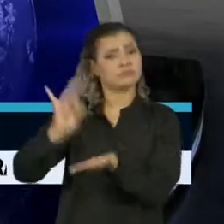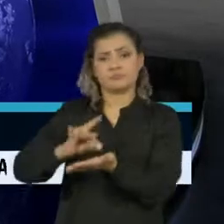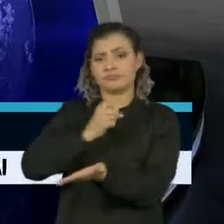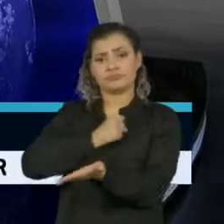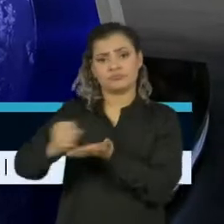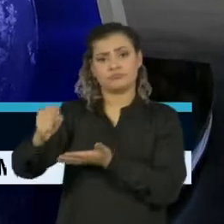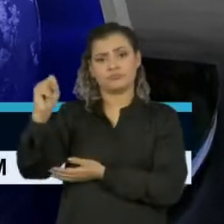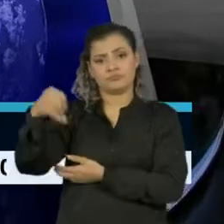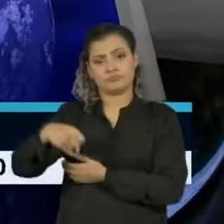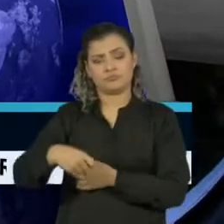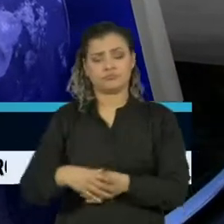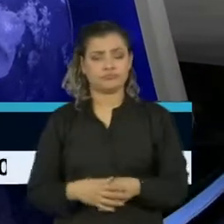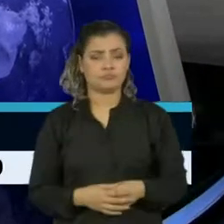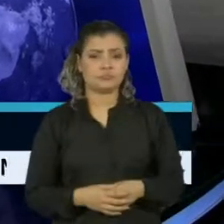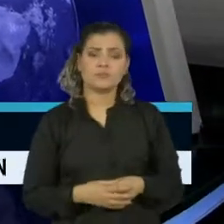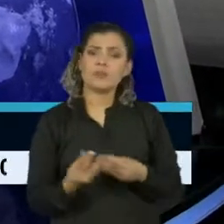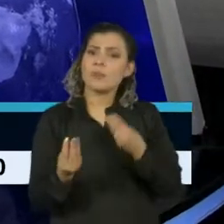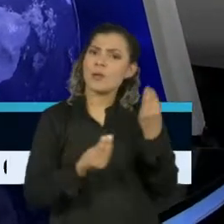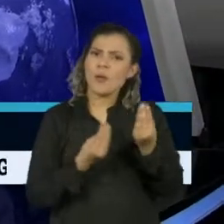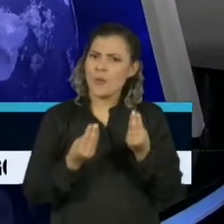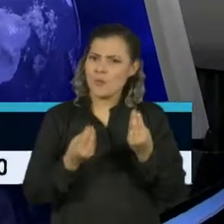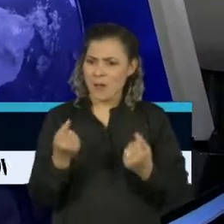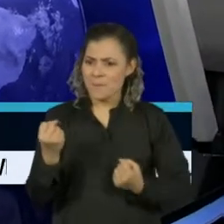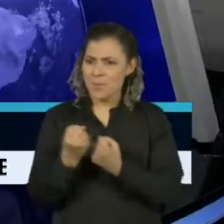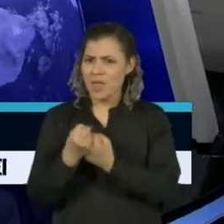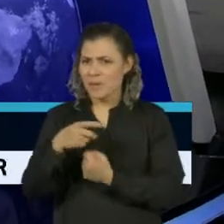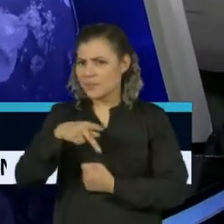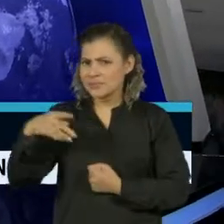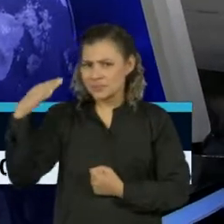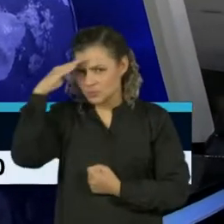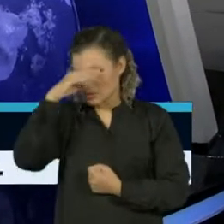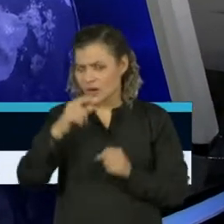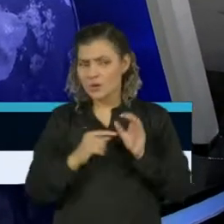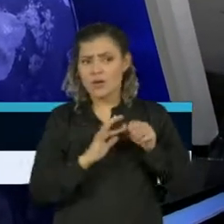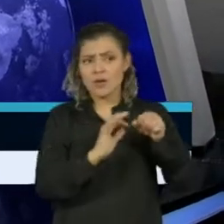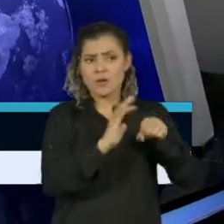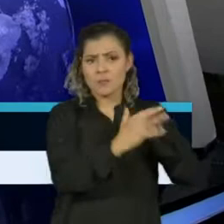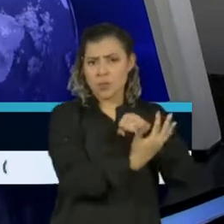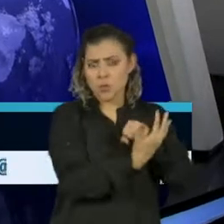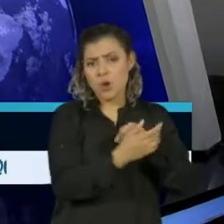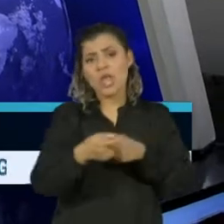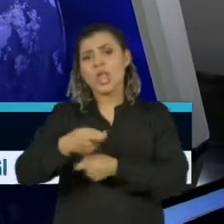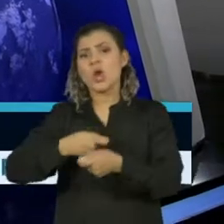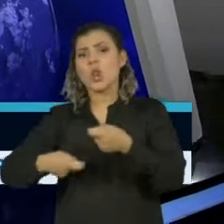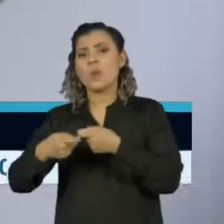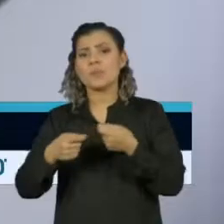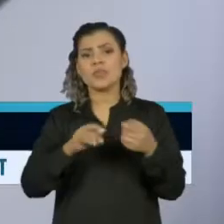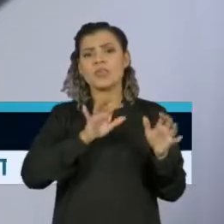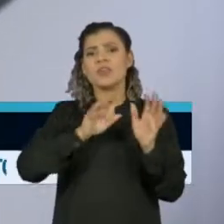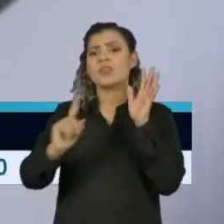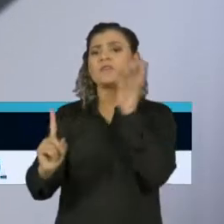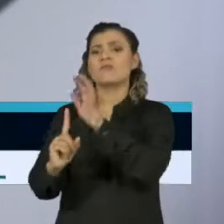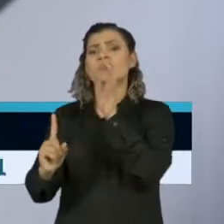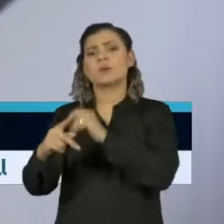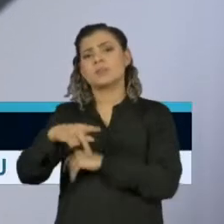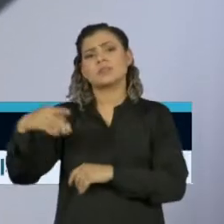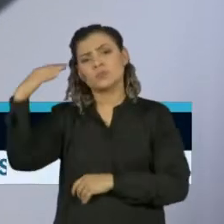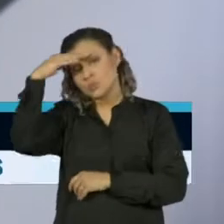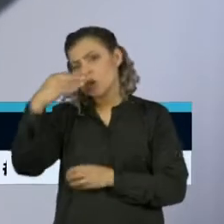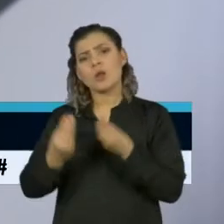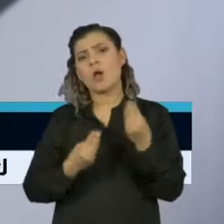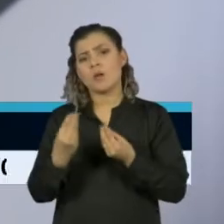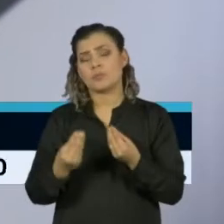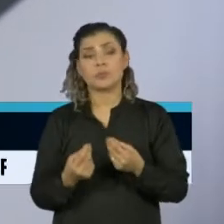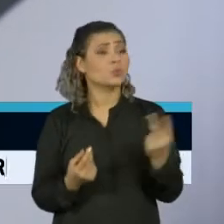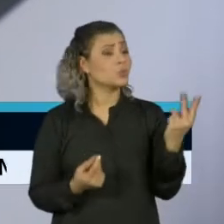Frente, o que mais pesará a favor do Bolsonaro, você acha, os números da pandemia ou os números da economia? Eu acho que nenhum dos dois, porque os dois,